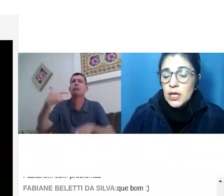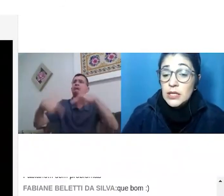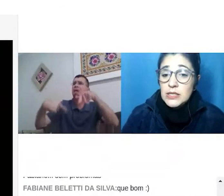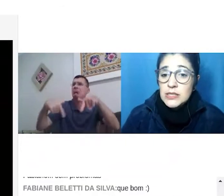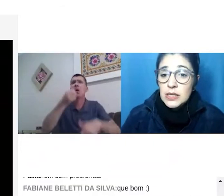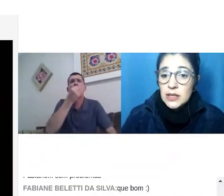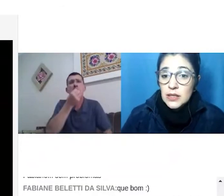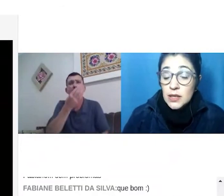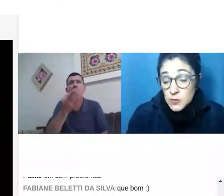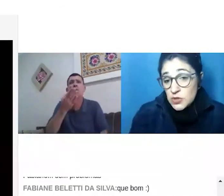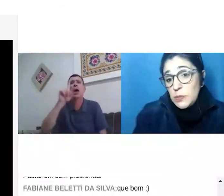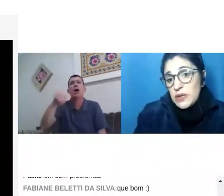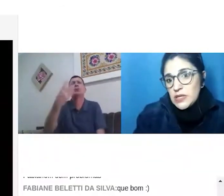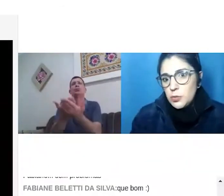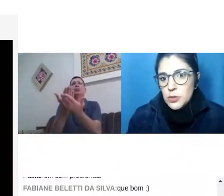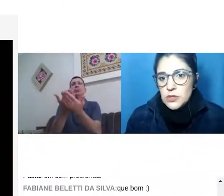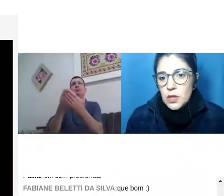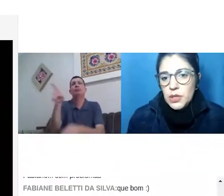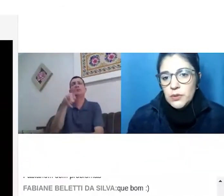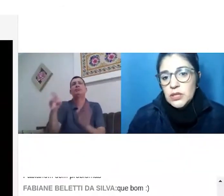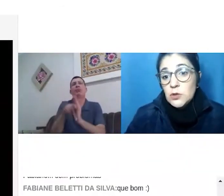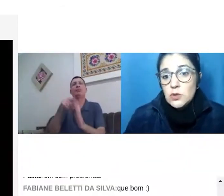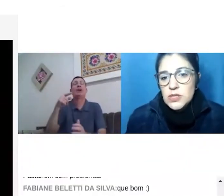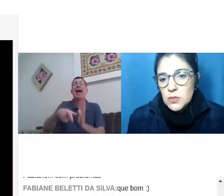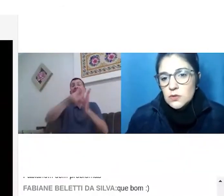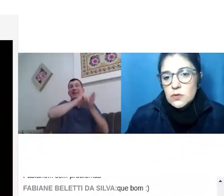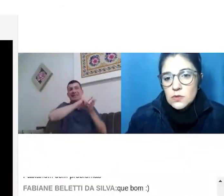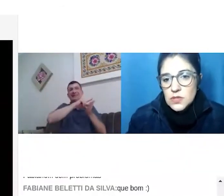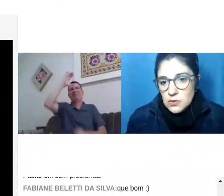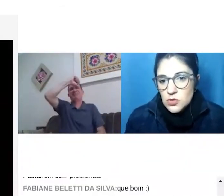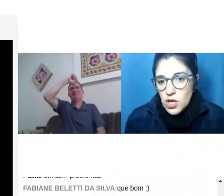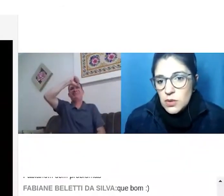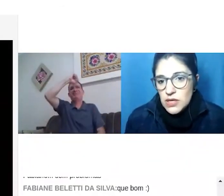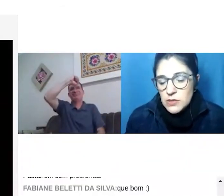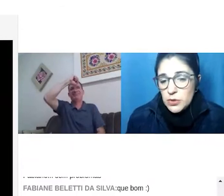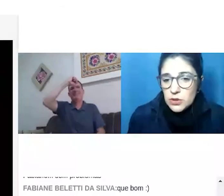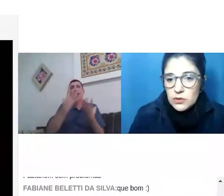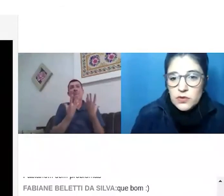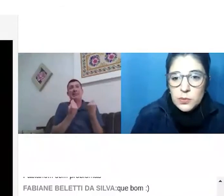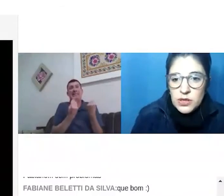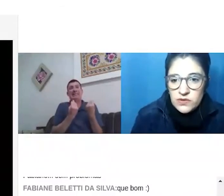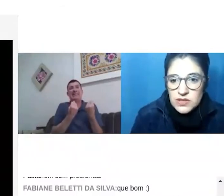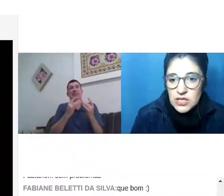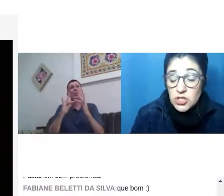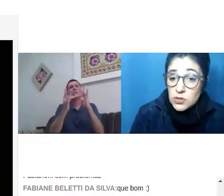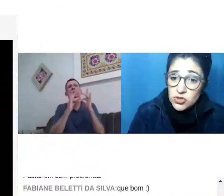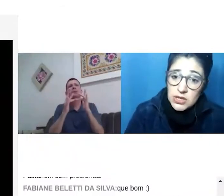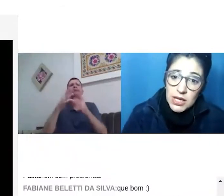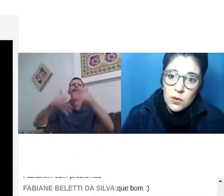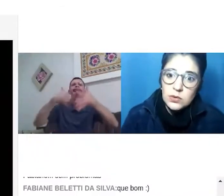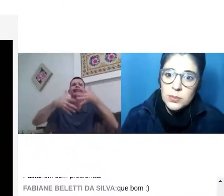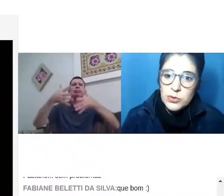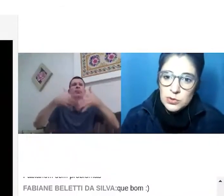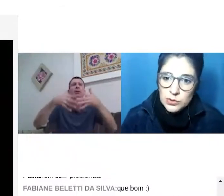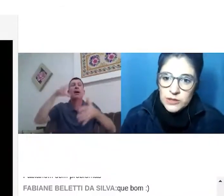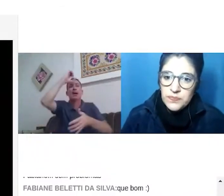eles as pessoas que passaram por uma escola bilingue que tem os conhecimentos os conceitos já uma base pronta quando vão para a universidade na inclusão já tem